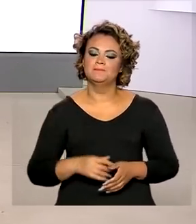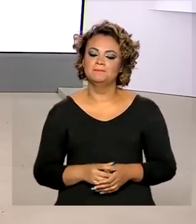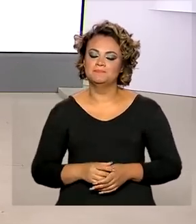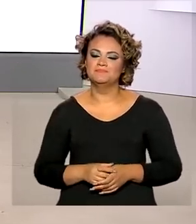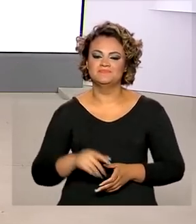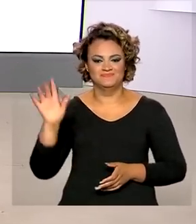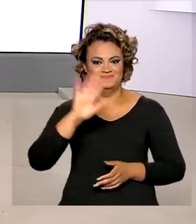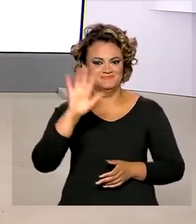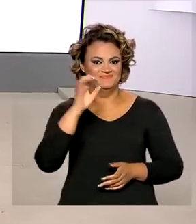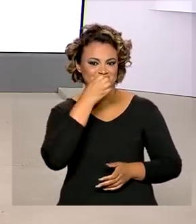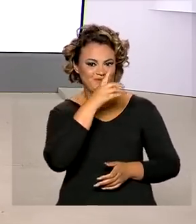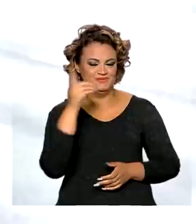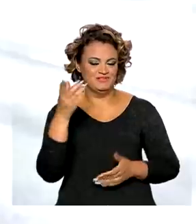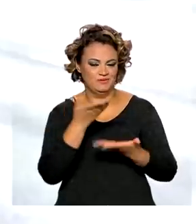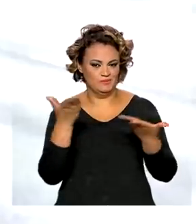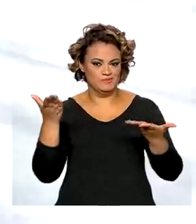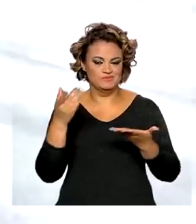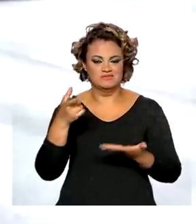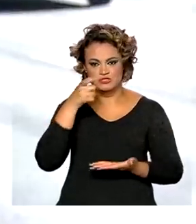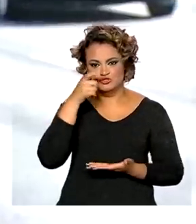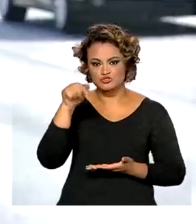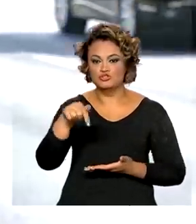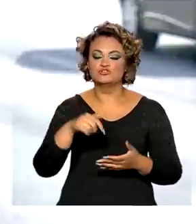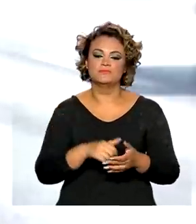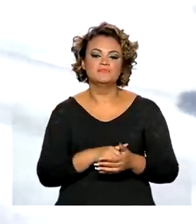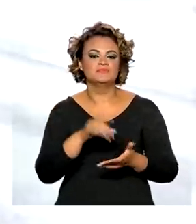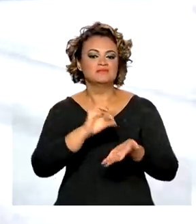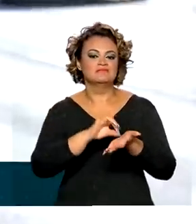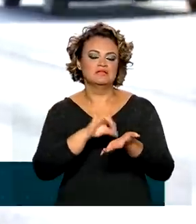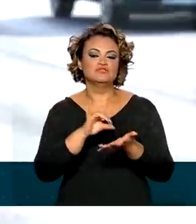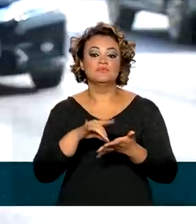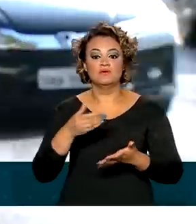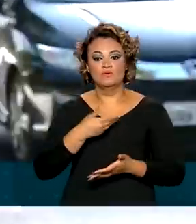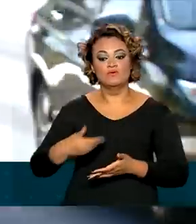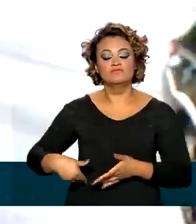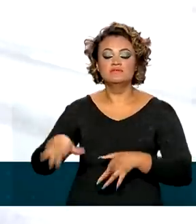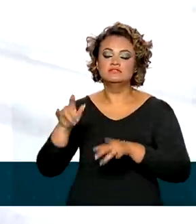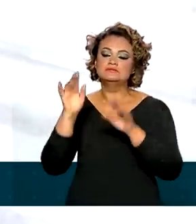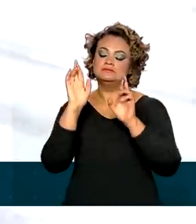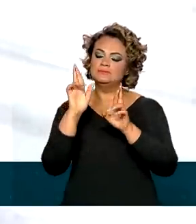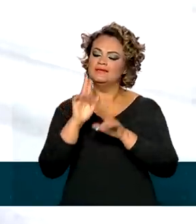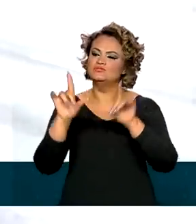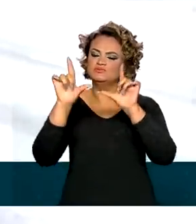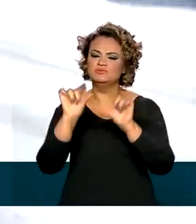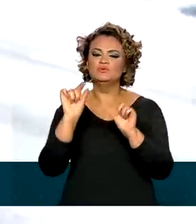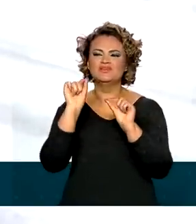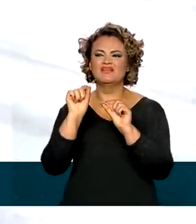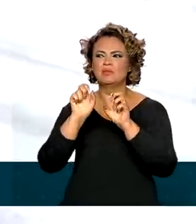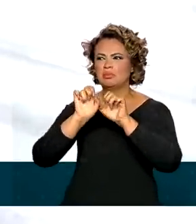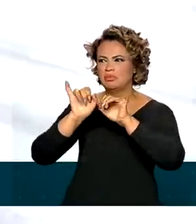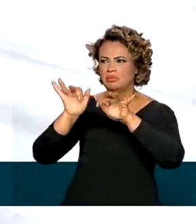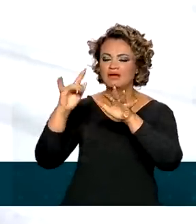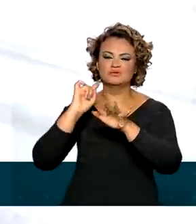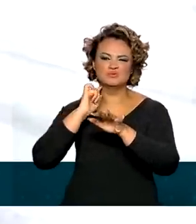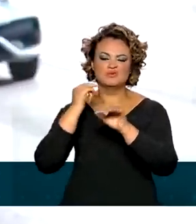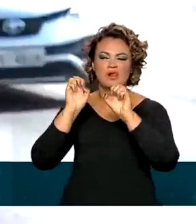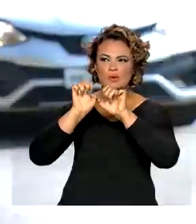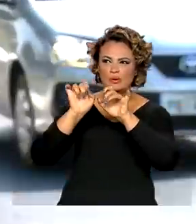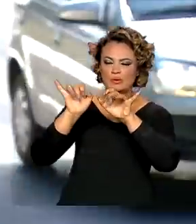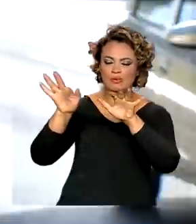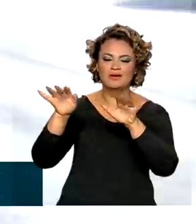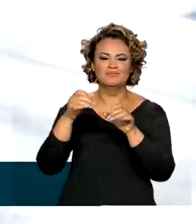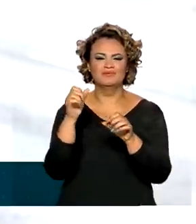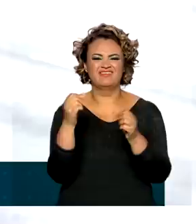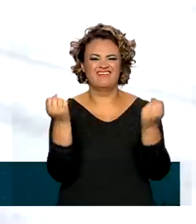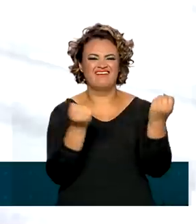Olá, Renata! Bom dia para você e bom dia a todos. É isso, né? O governo espera reduzir a poluição provocada por modelos de